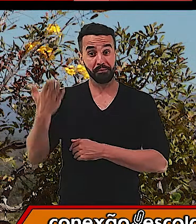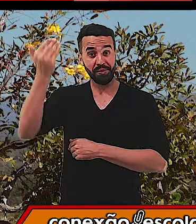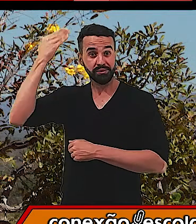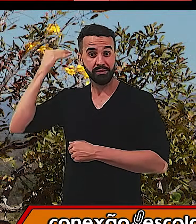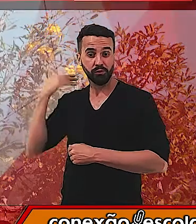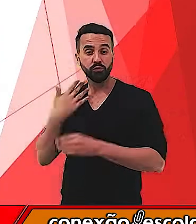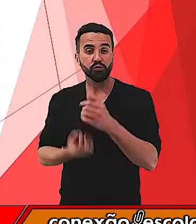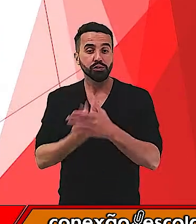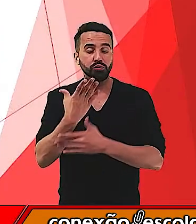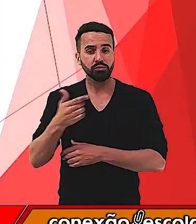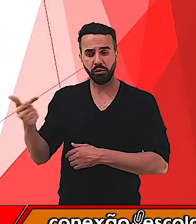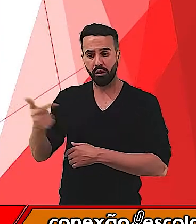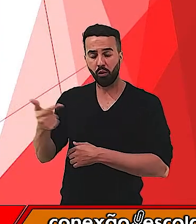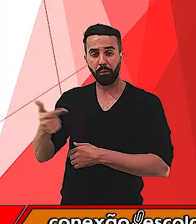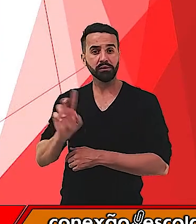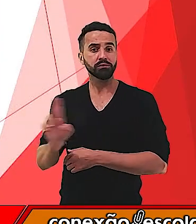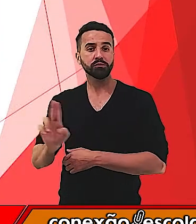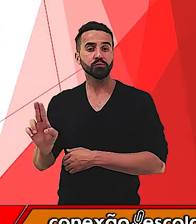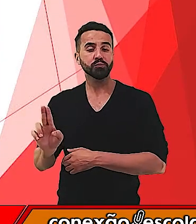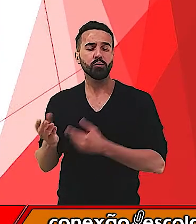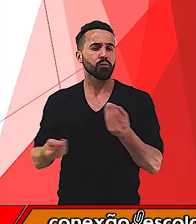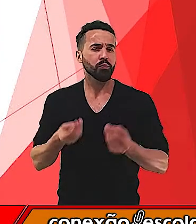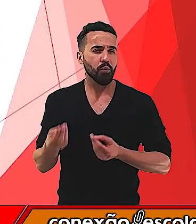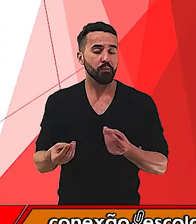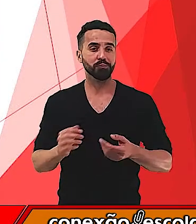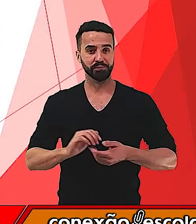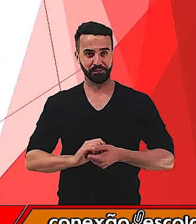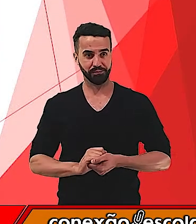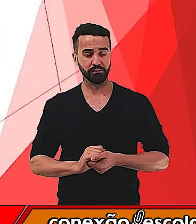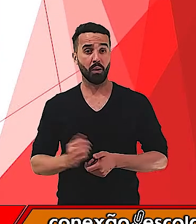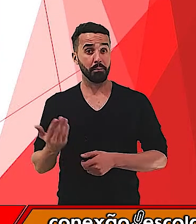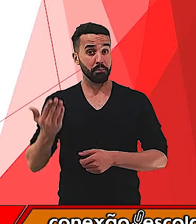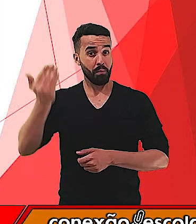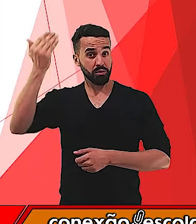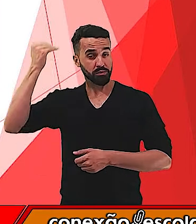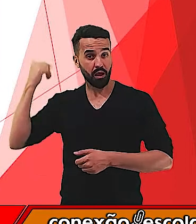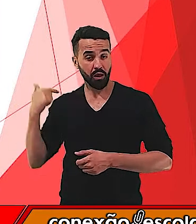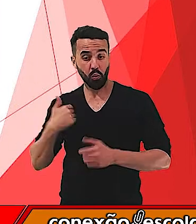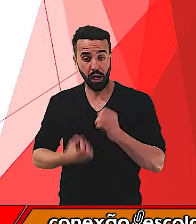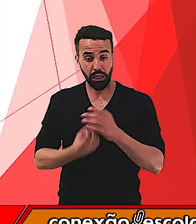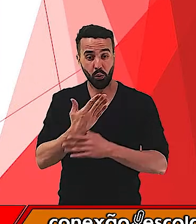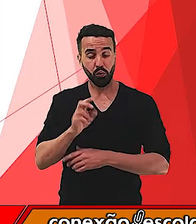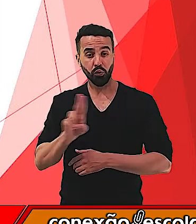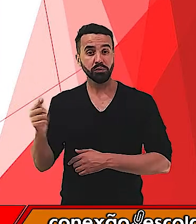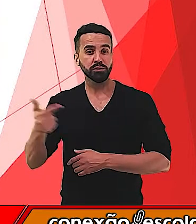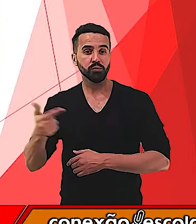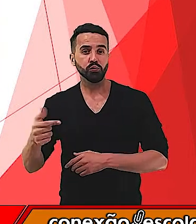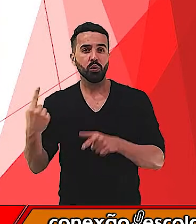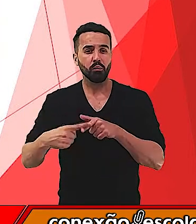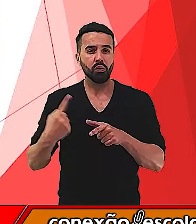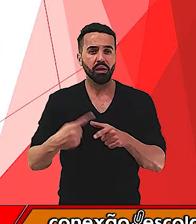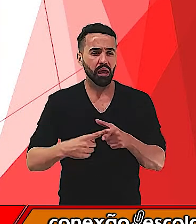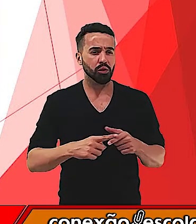sobrenomes. Os sobrenomes surgiram especialmente para diferenciar nomes que eram iguais e que se